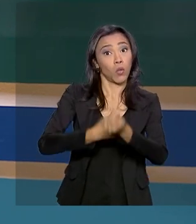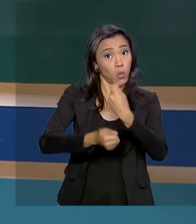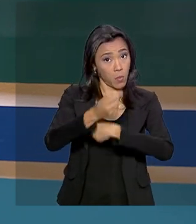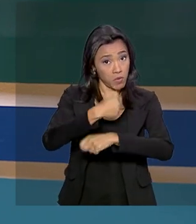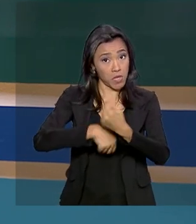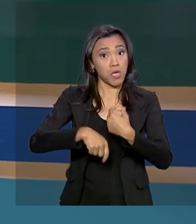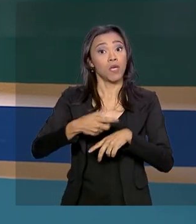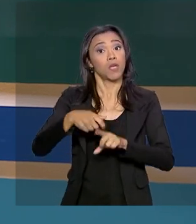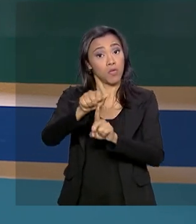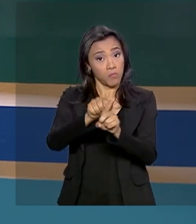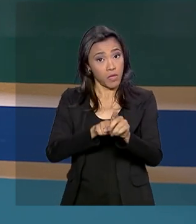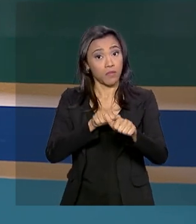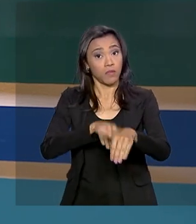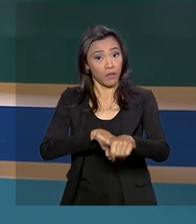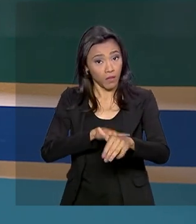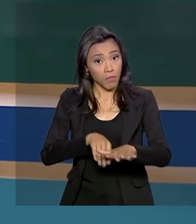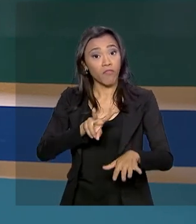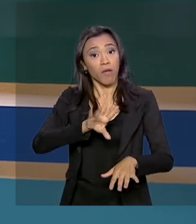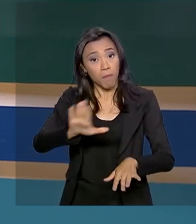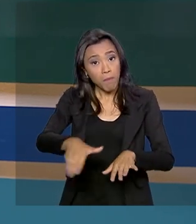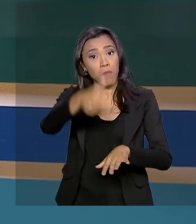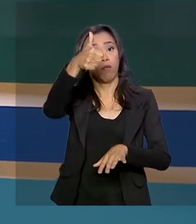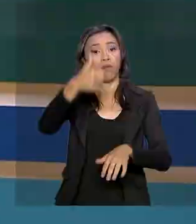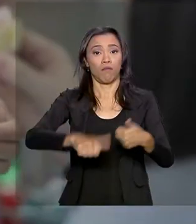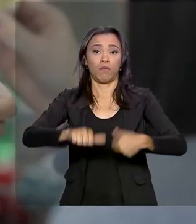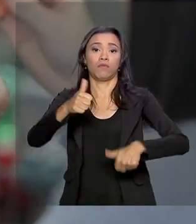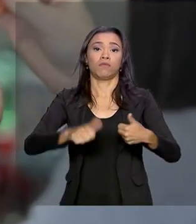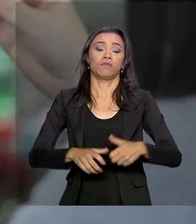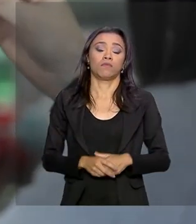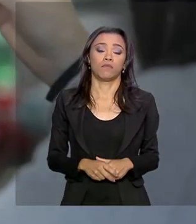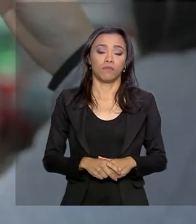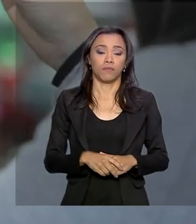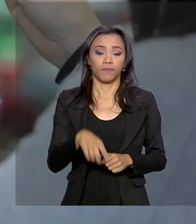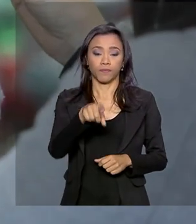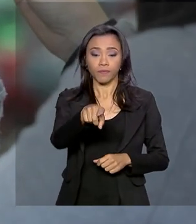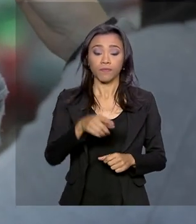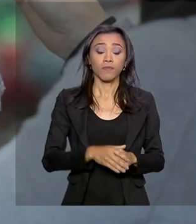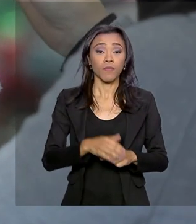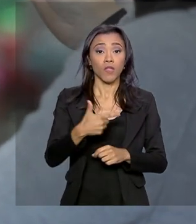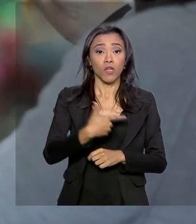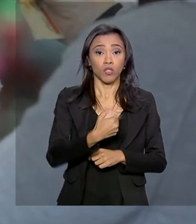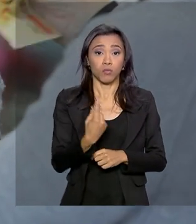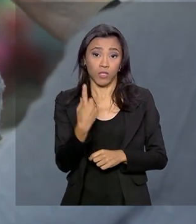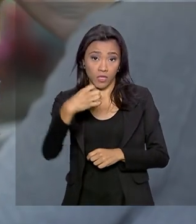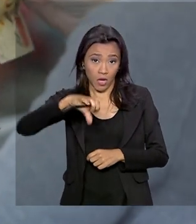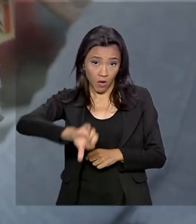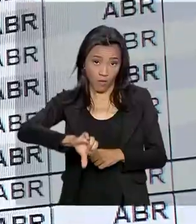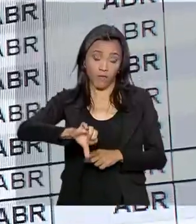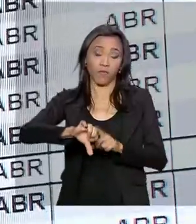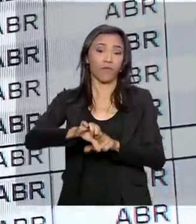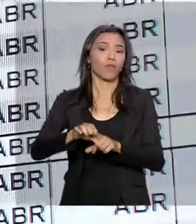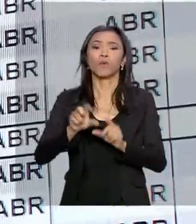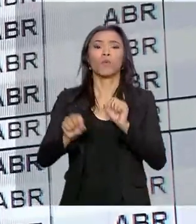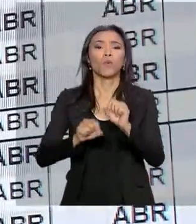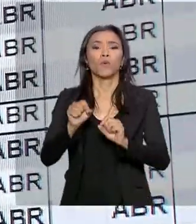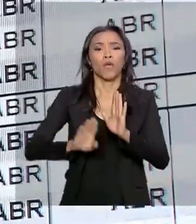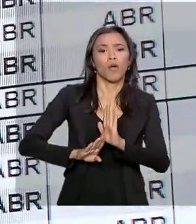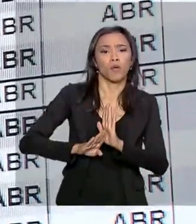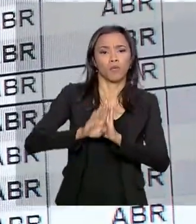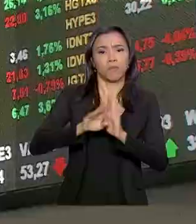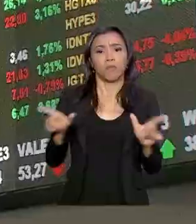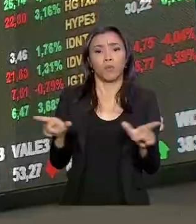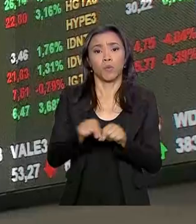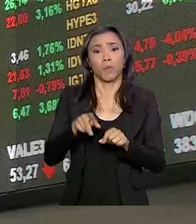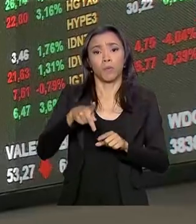setembro, os indicadores para o país vão melhorar. Em 2019, a previsão do produto interno bruto,